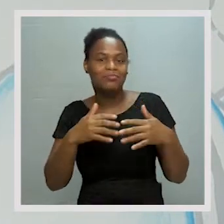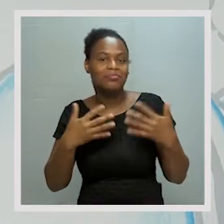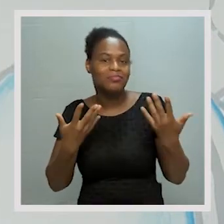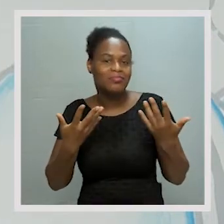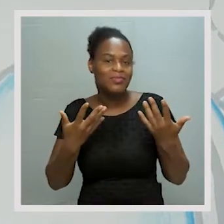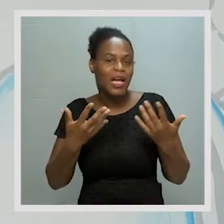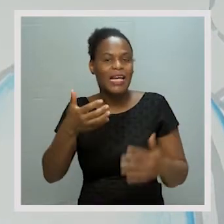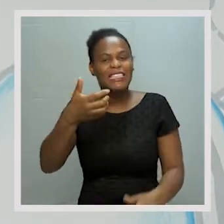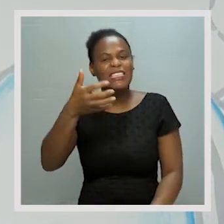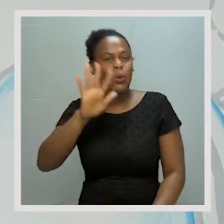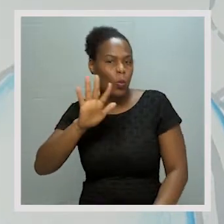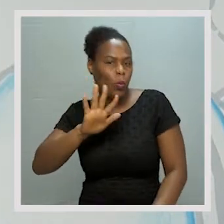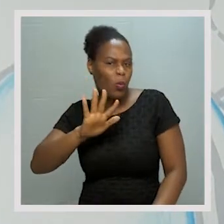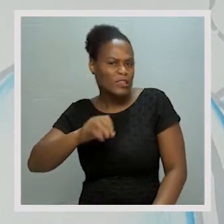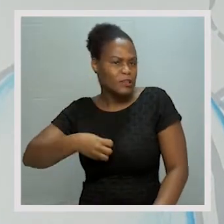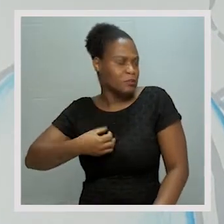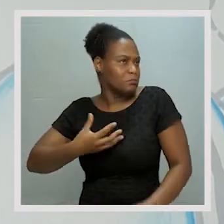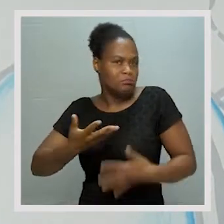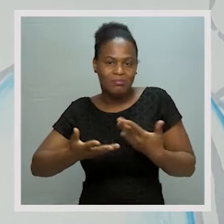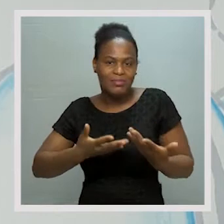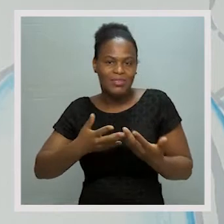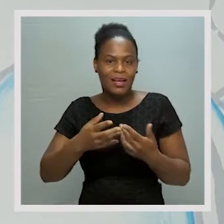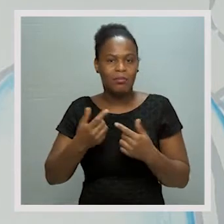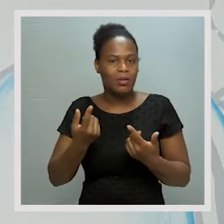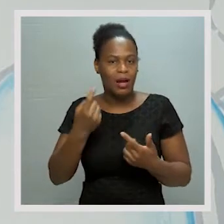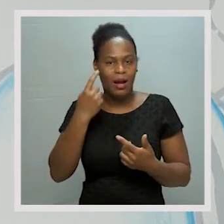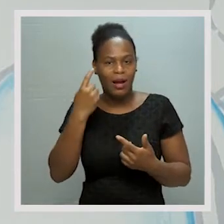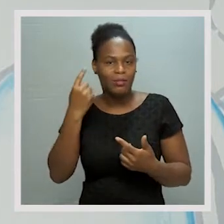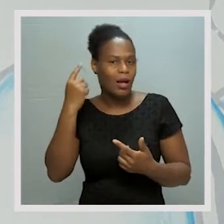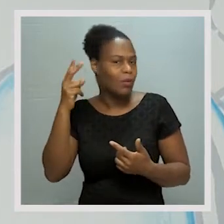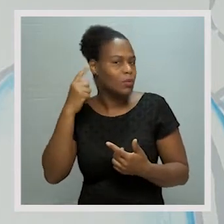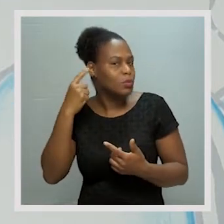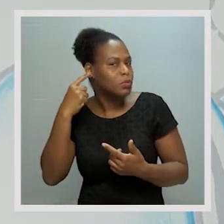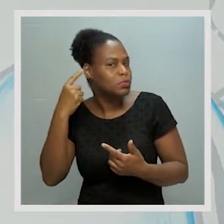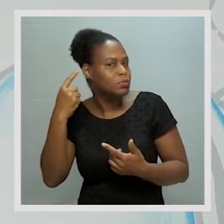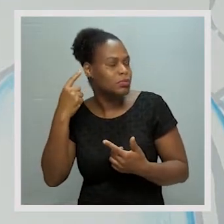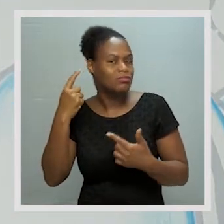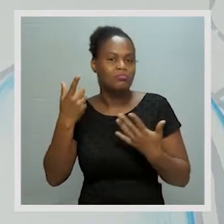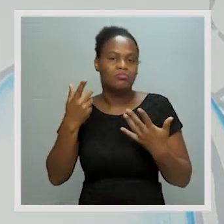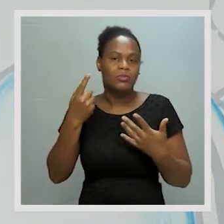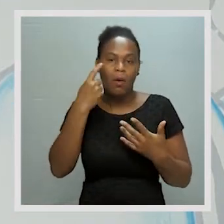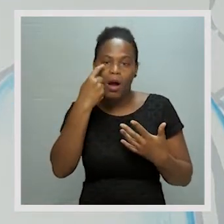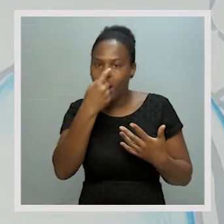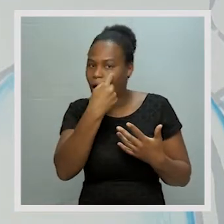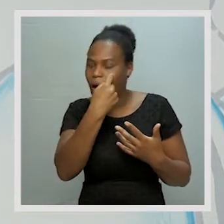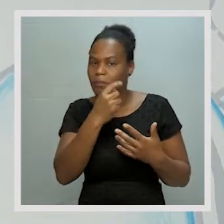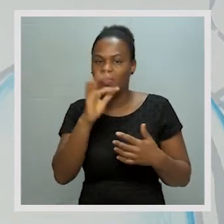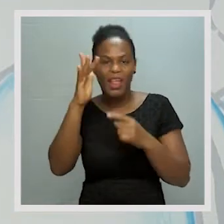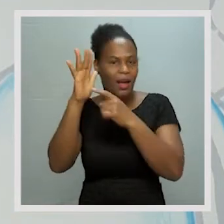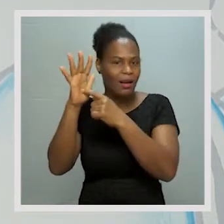os cinco sentidos, audição, visão, tato,